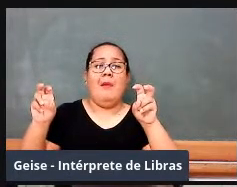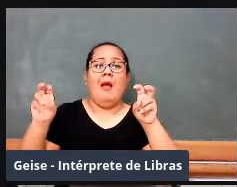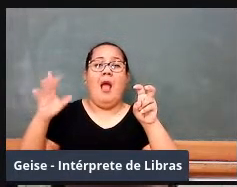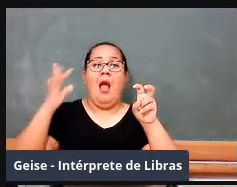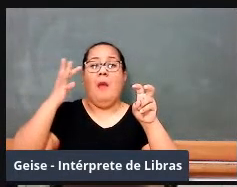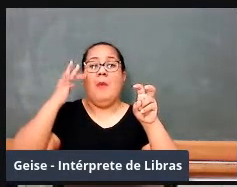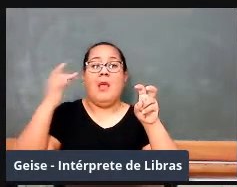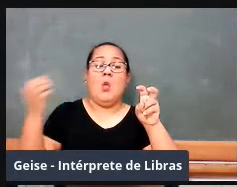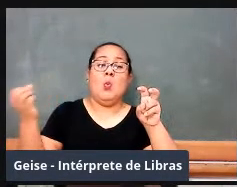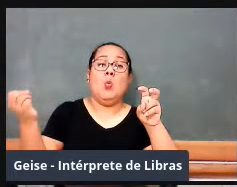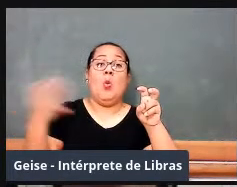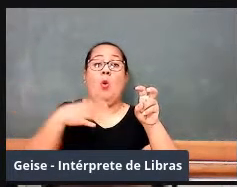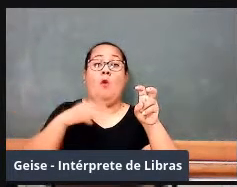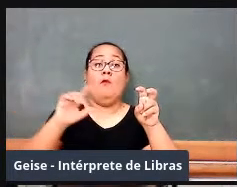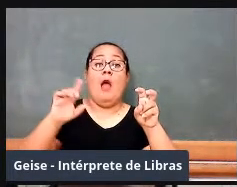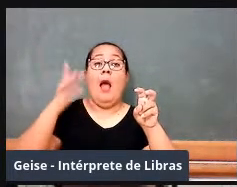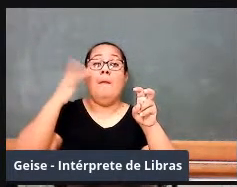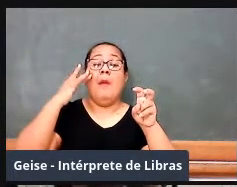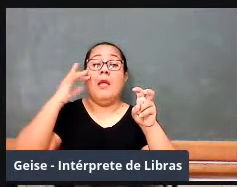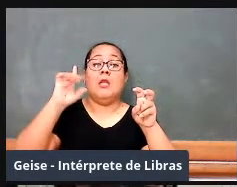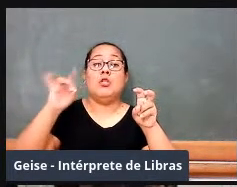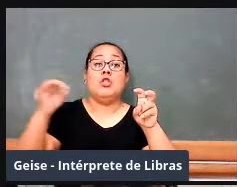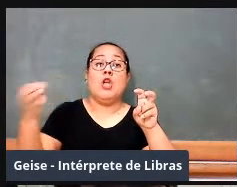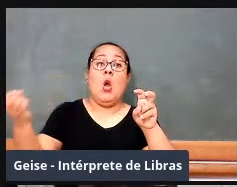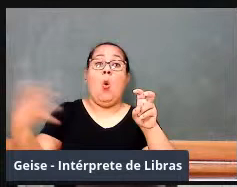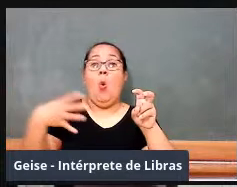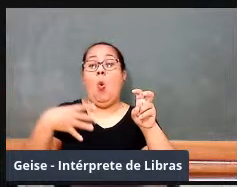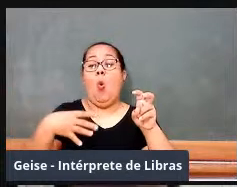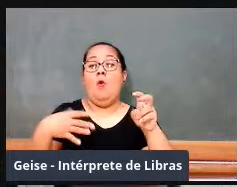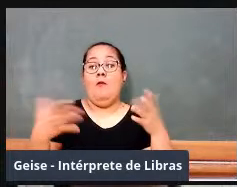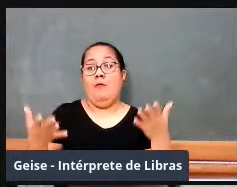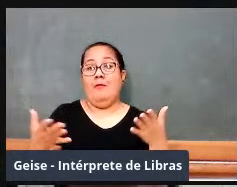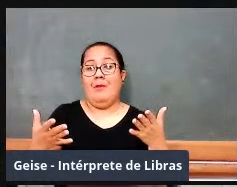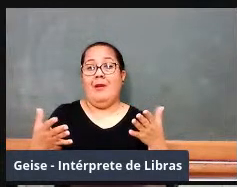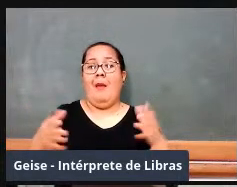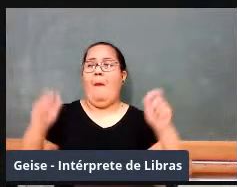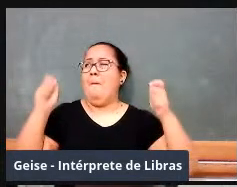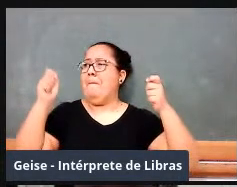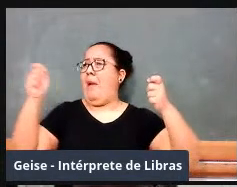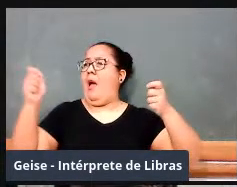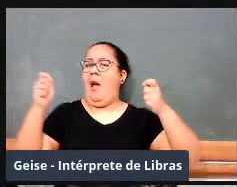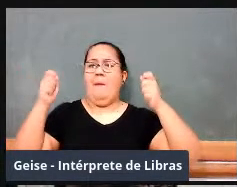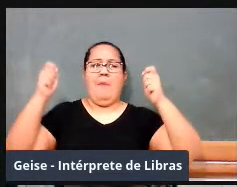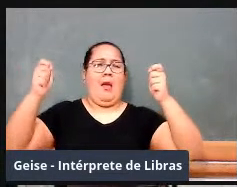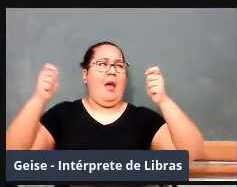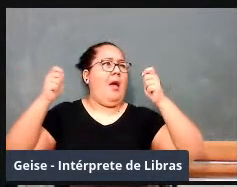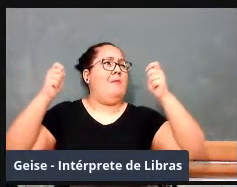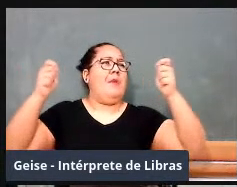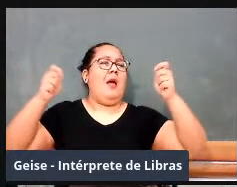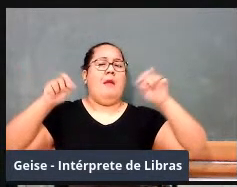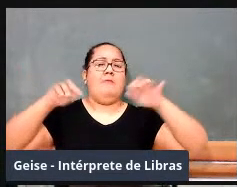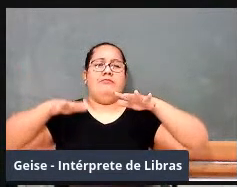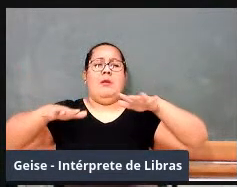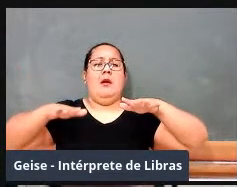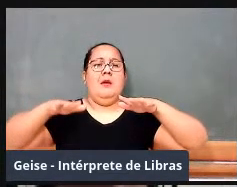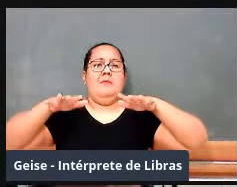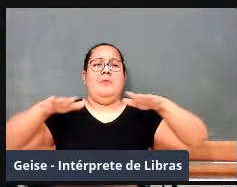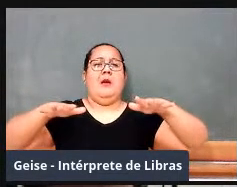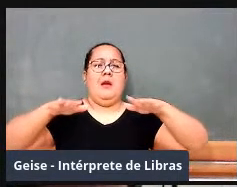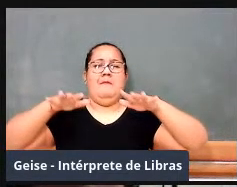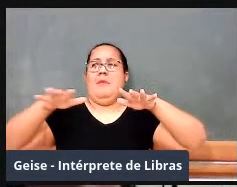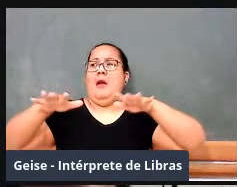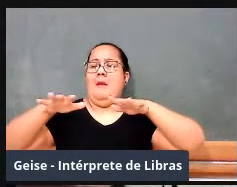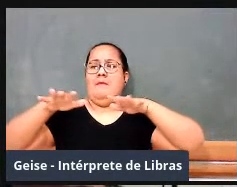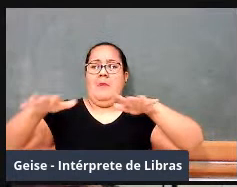grito de direta já, é um grito de eleições direta já e que